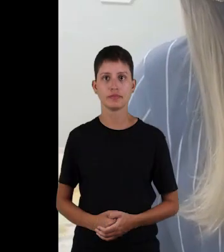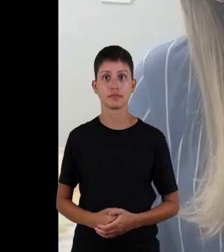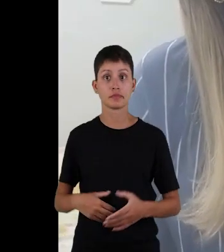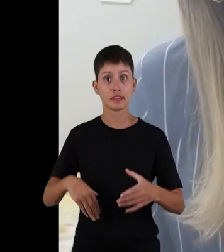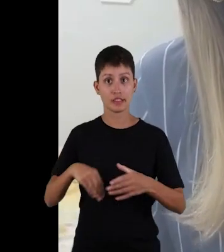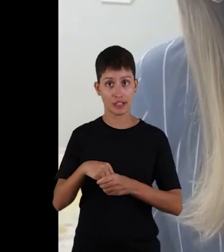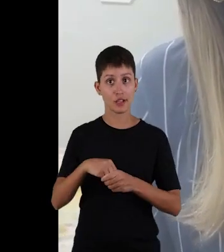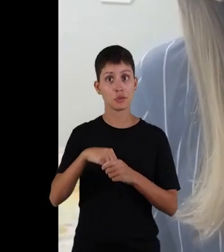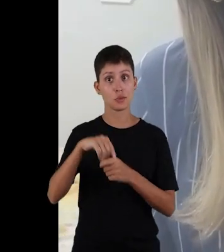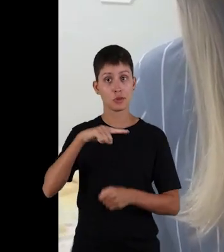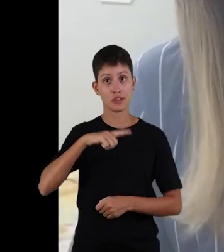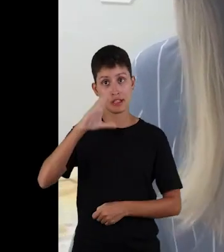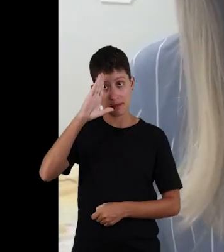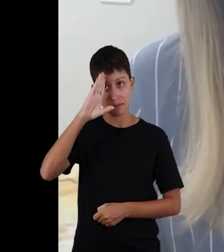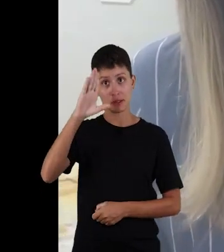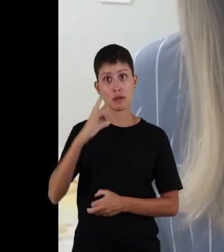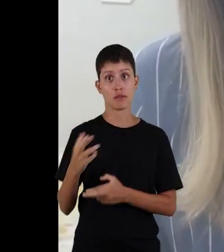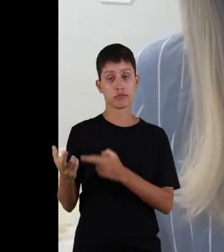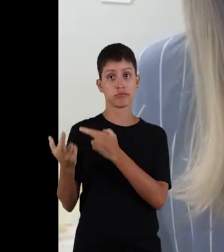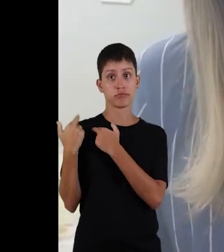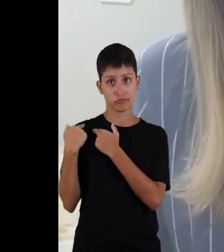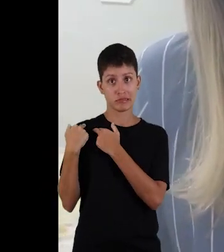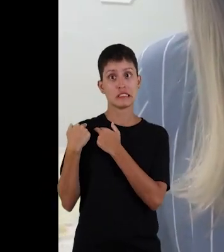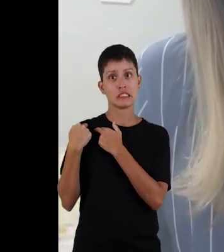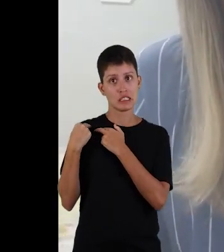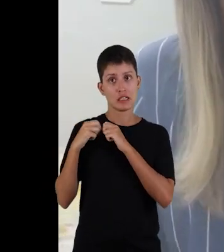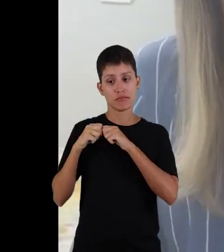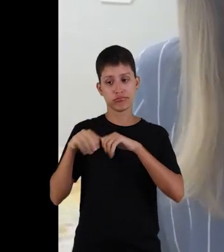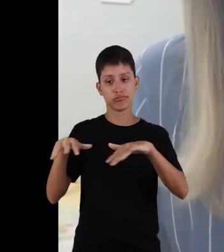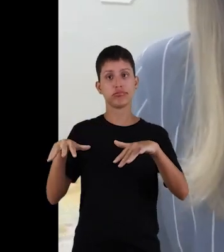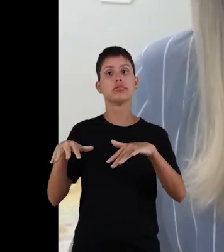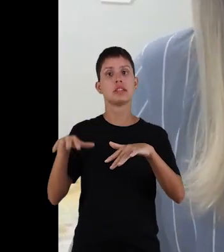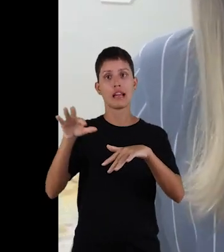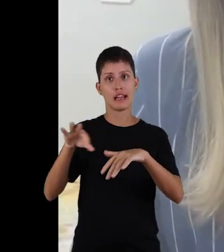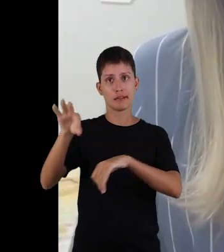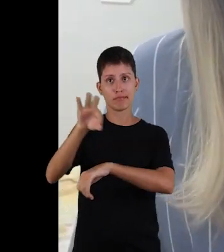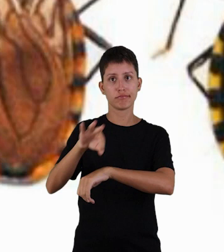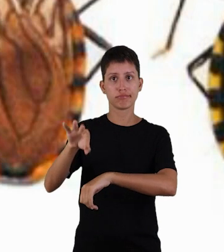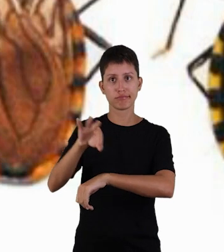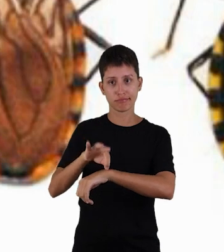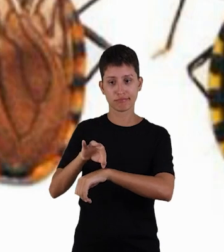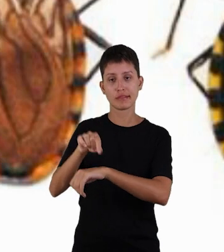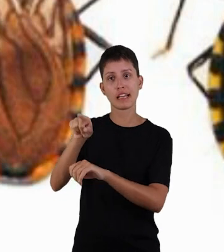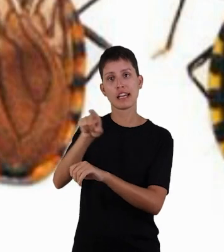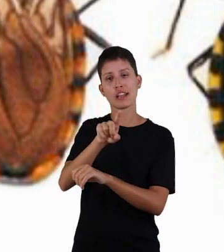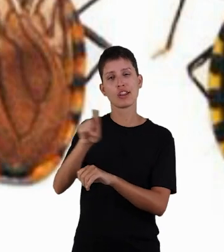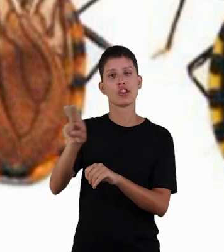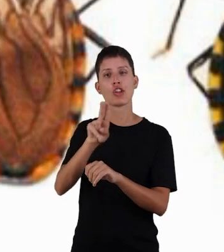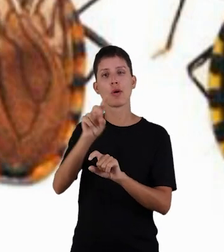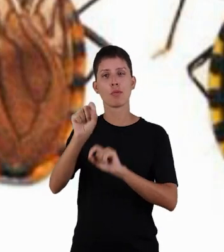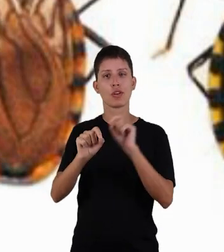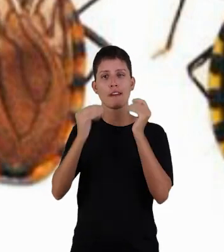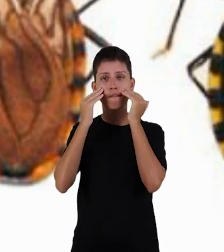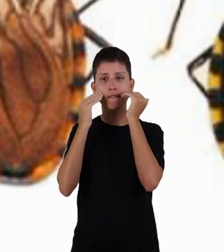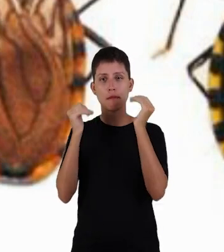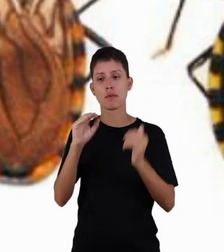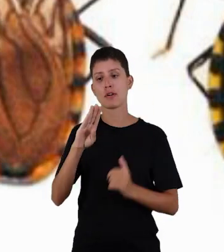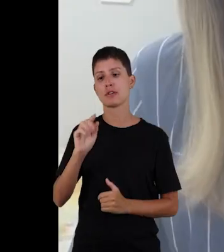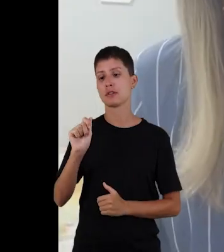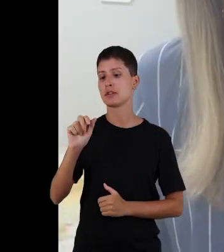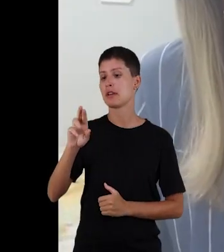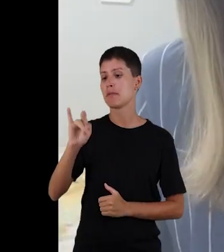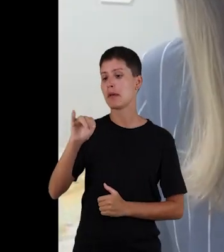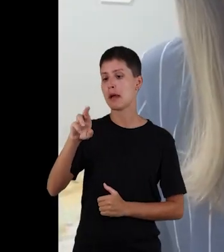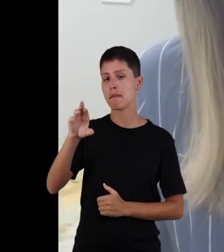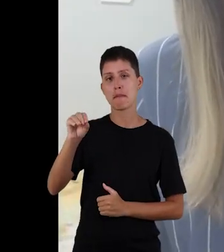Temos o principal transmissor da doença de Chagas, os insetos triatomíneos, conhecidos popularmente como barbeiros. Mas